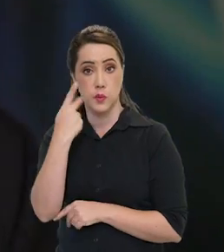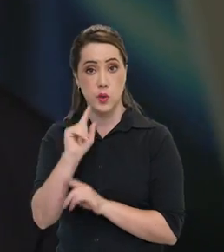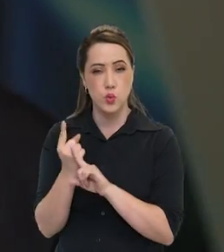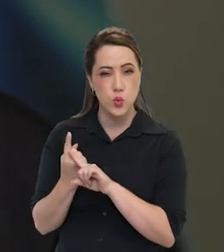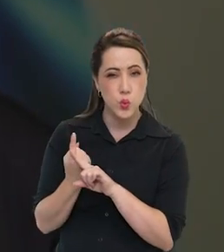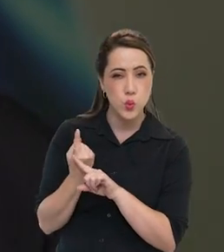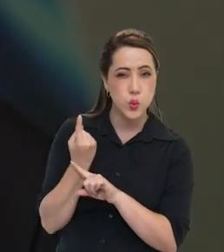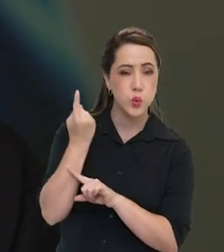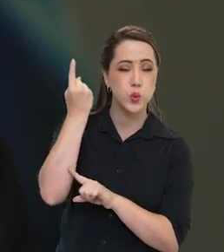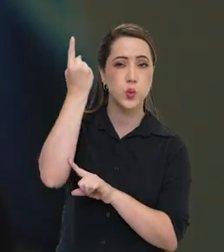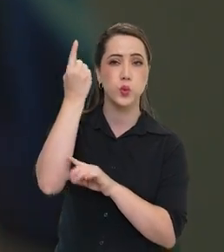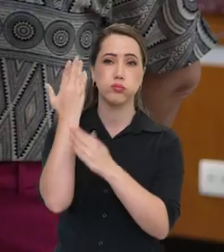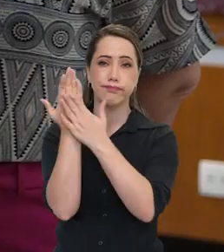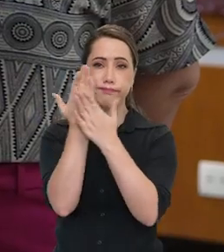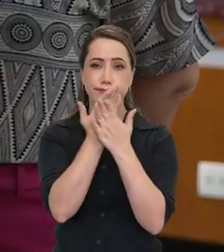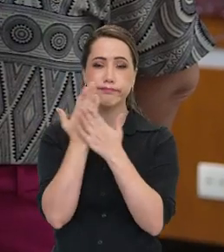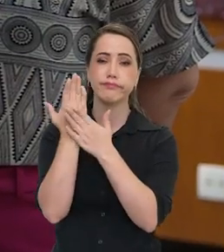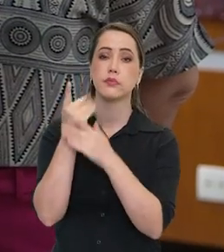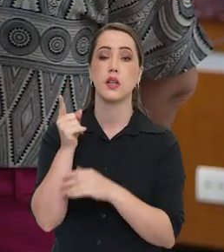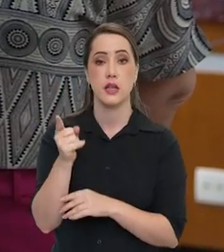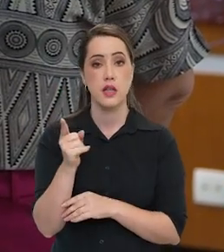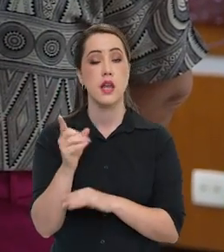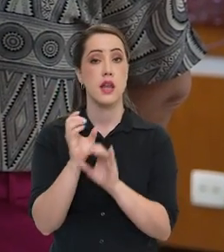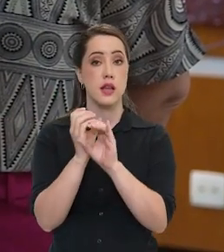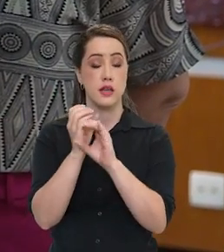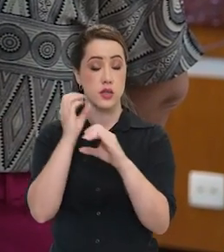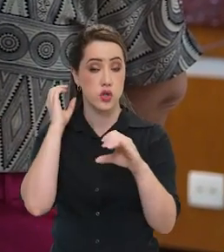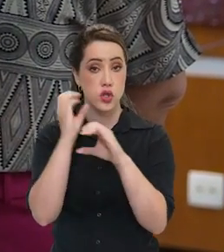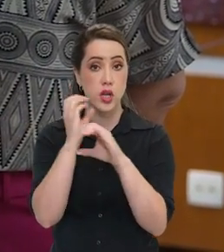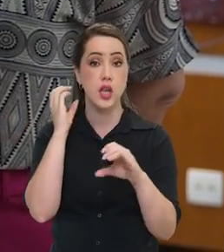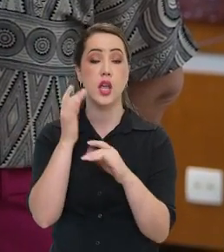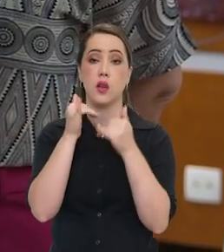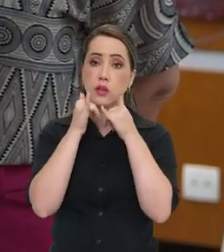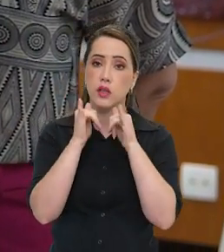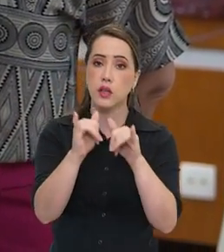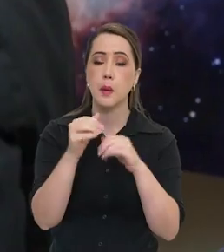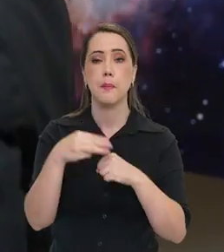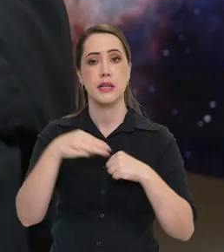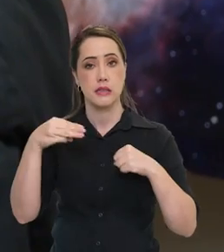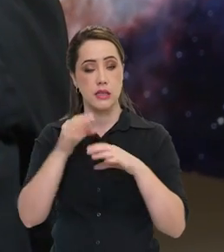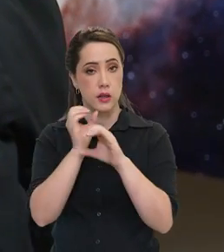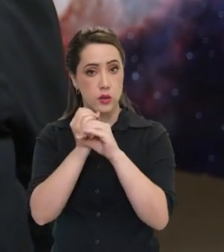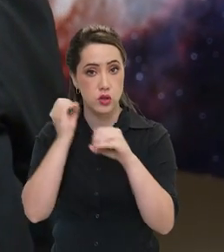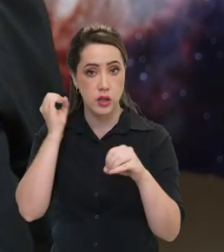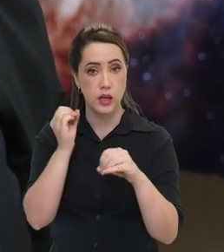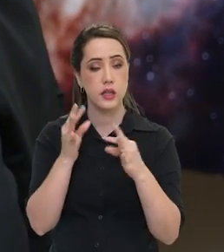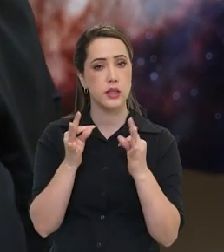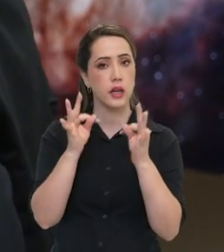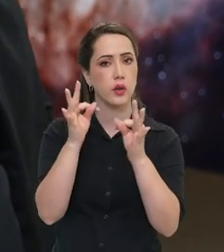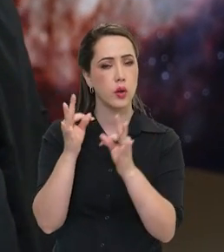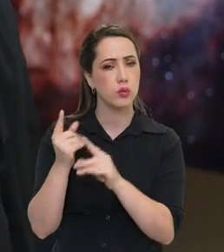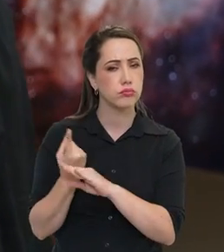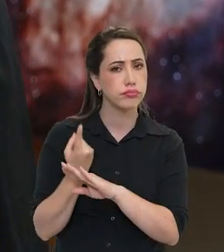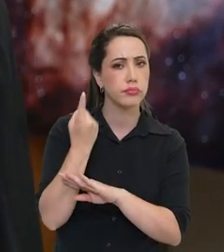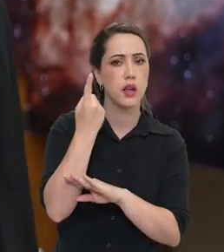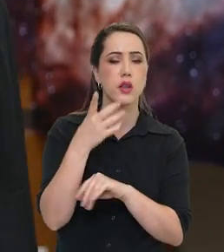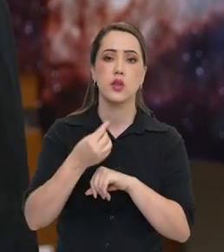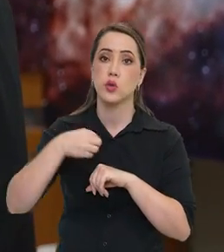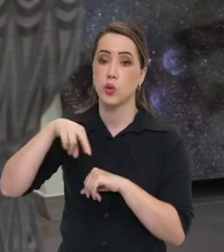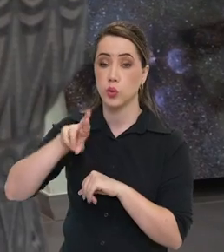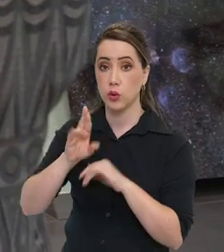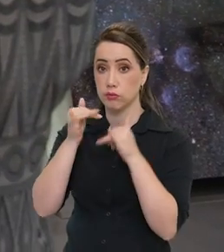prática a política espacial brasileira. Engenheiro elétrico, com mestrado em Engenharia e Tecnologia Espacial e